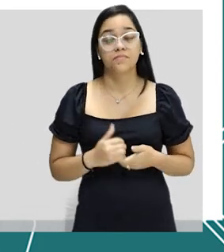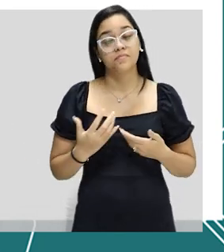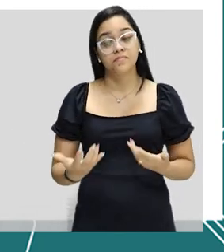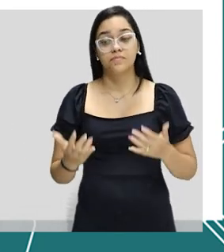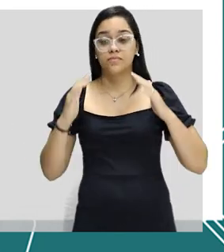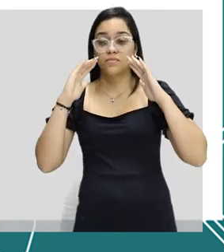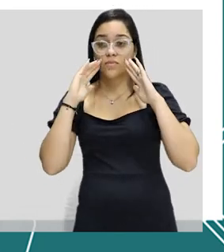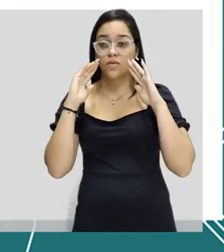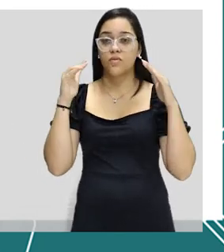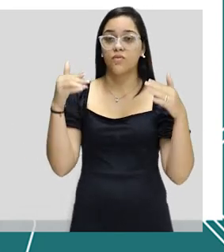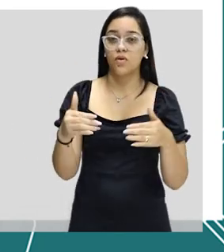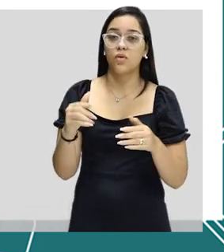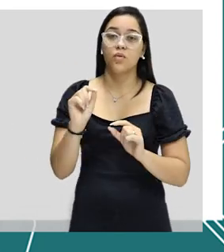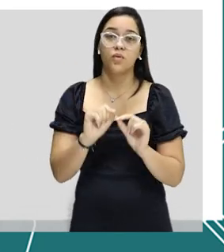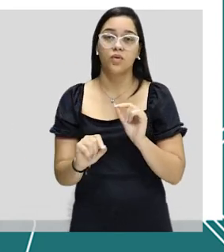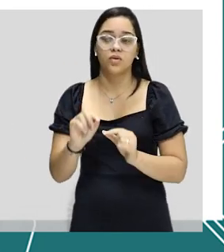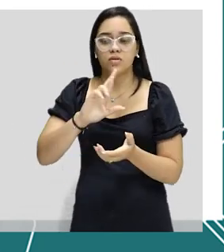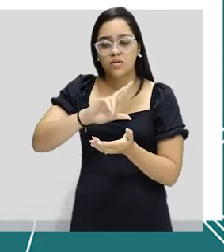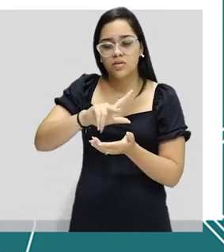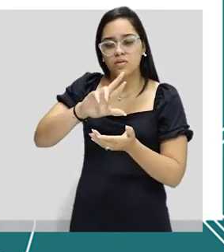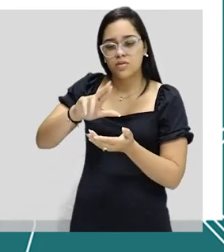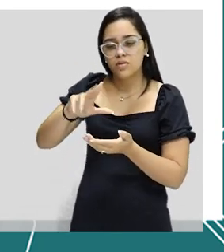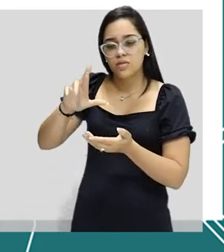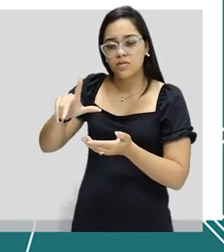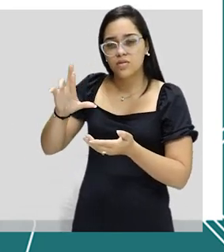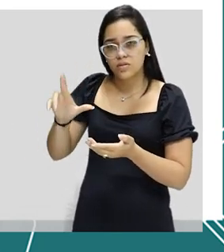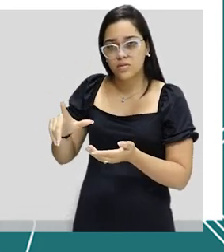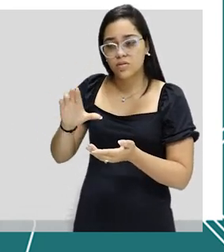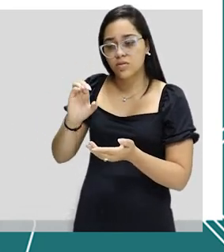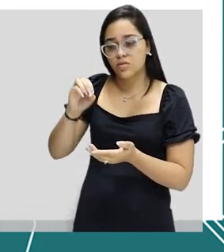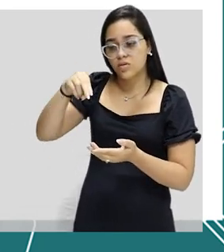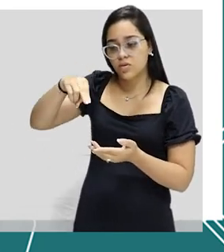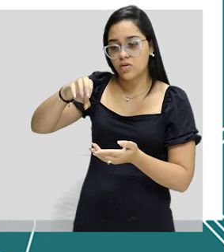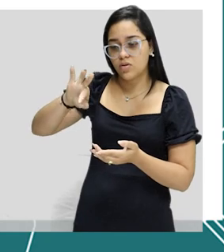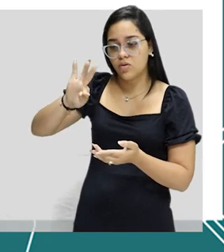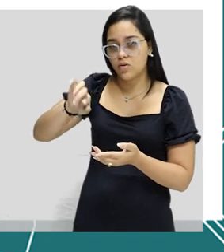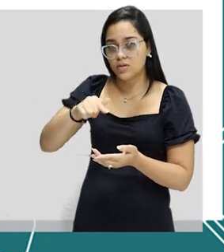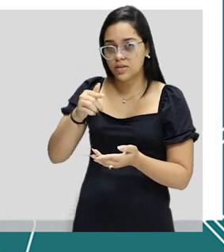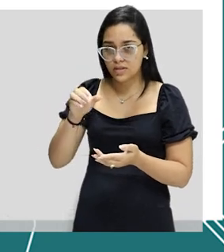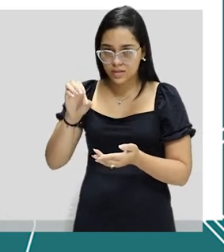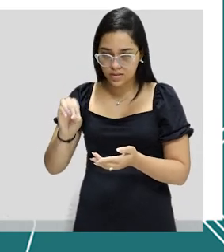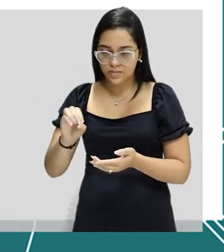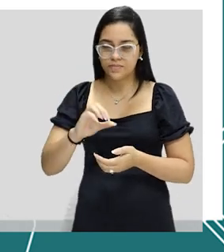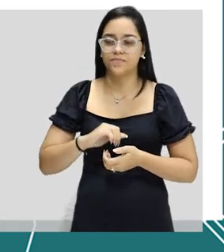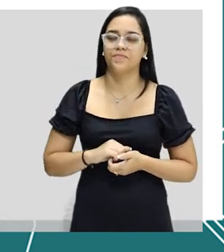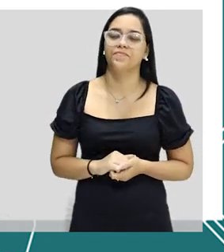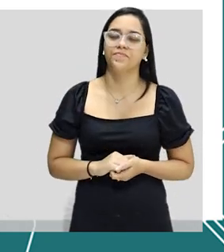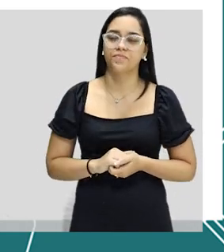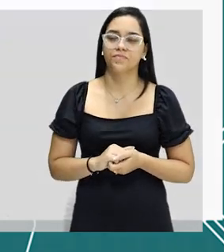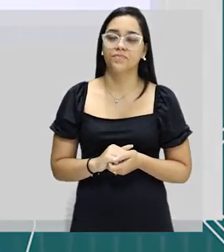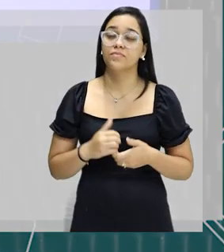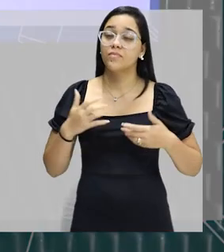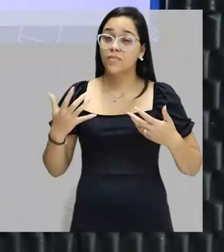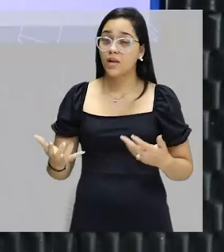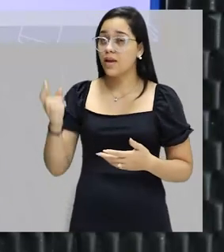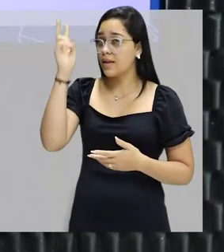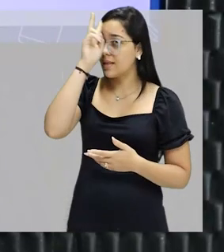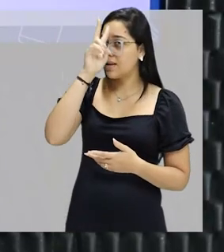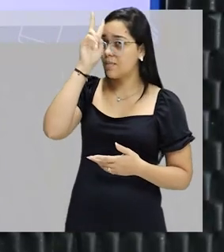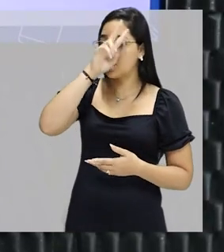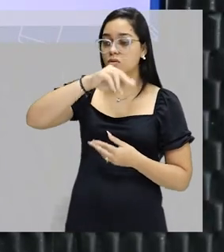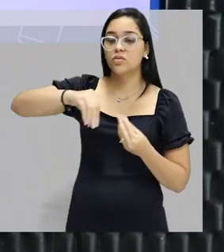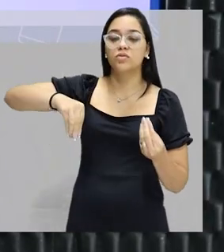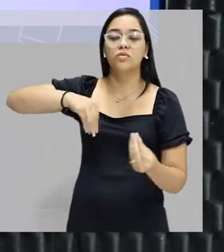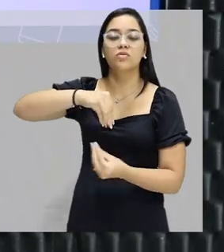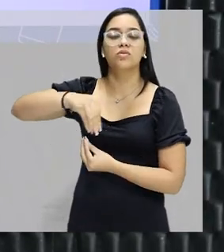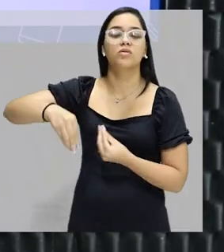especificamente aos diversos tipos de concentração de soluções. Lembrando que soluções